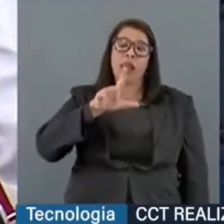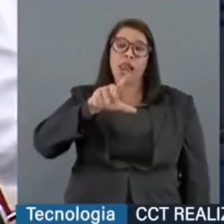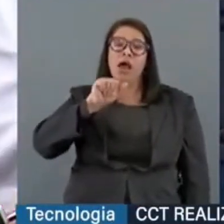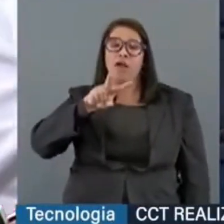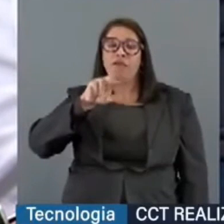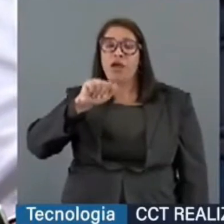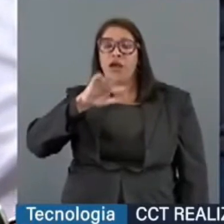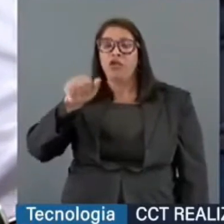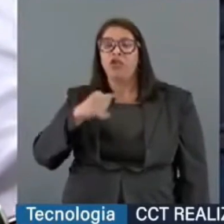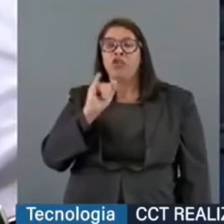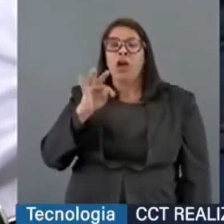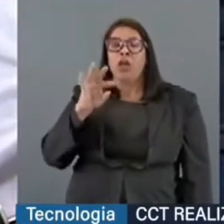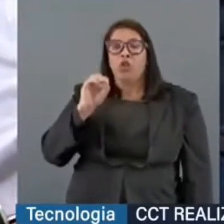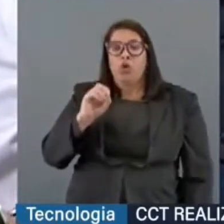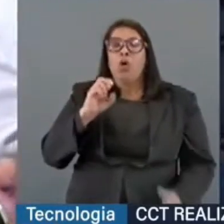alguma dessas empresas.